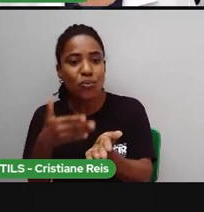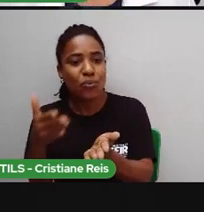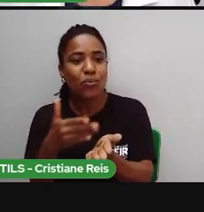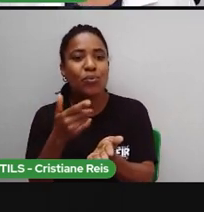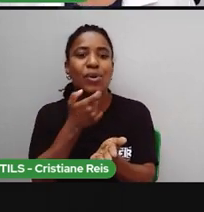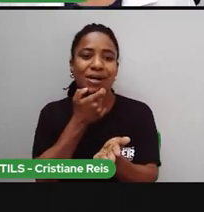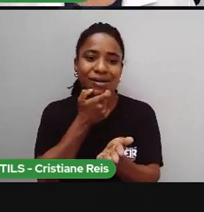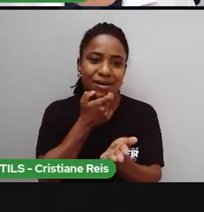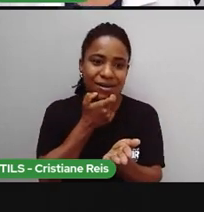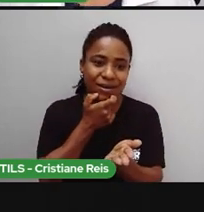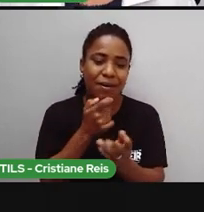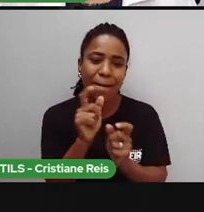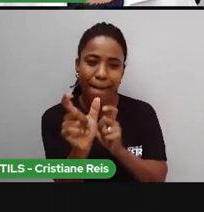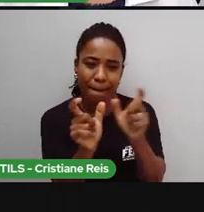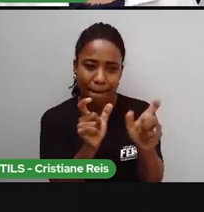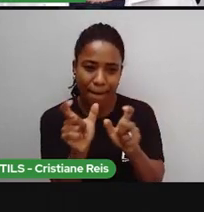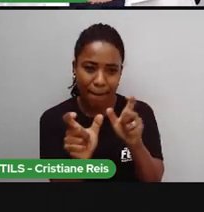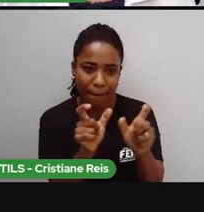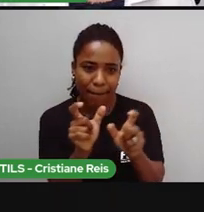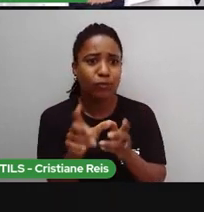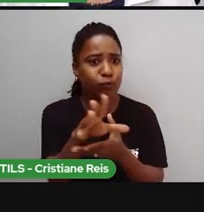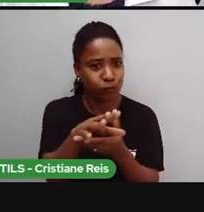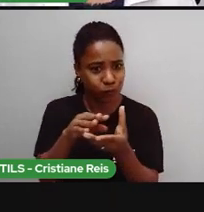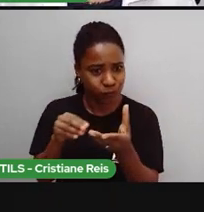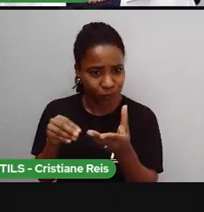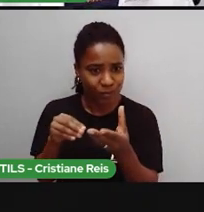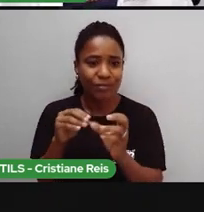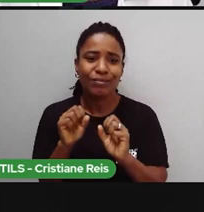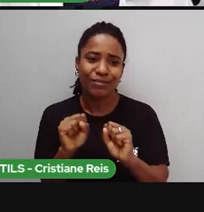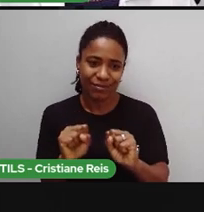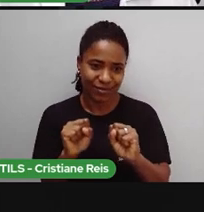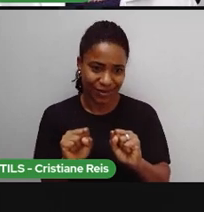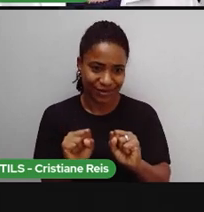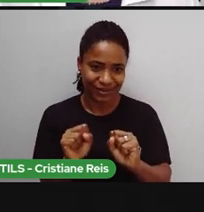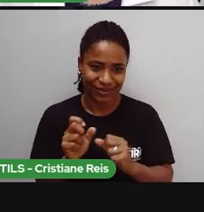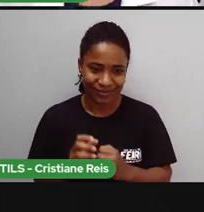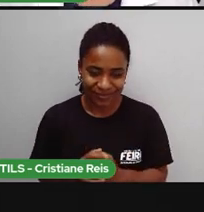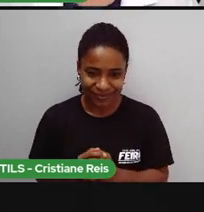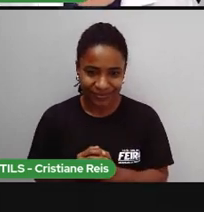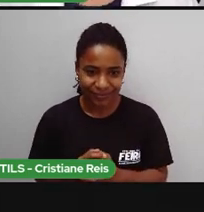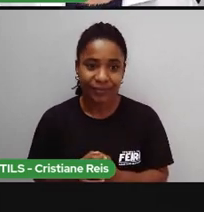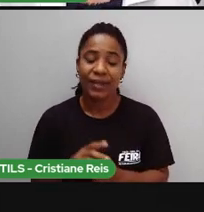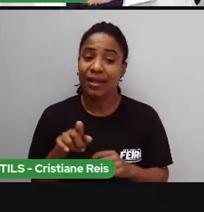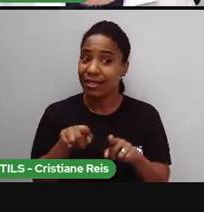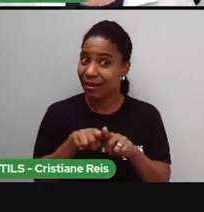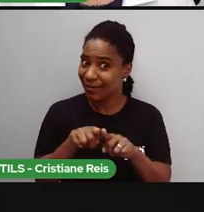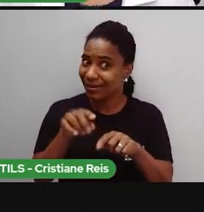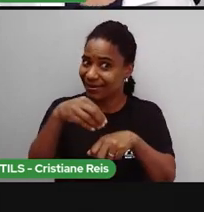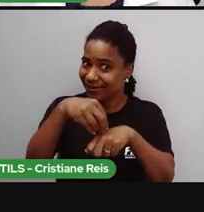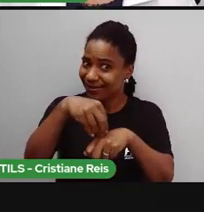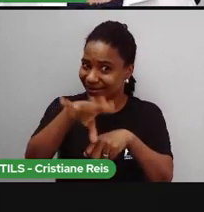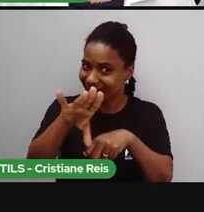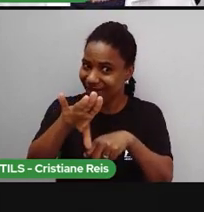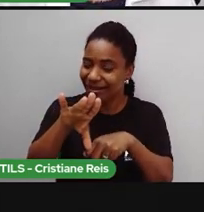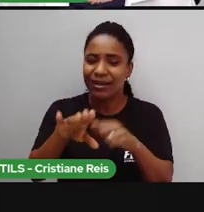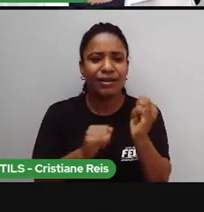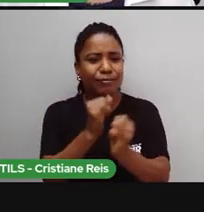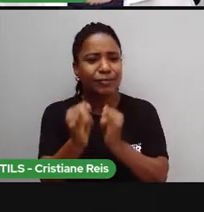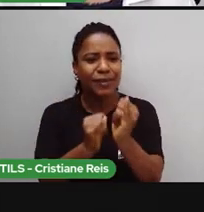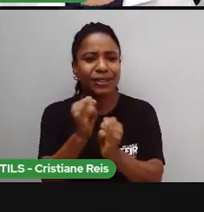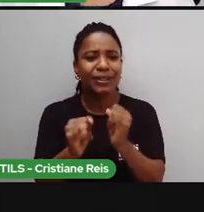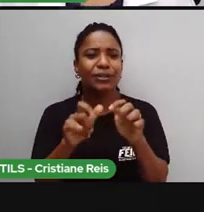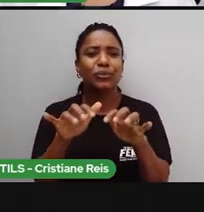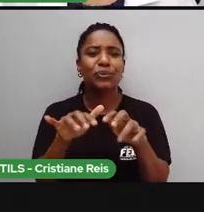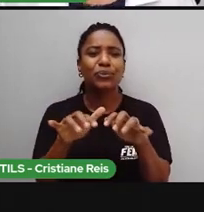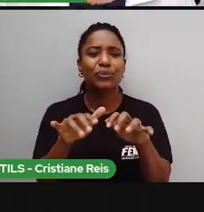vocabulário. vai aí uma dica. Se você tiver acesso à internet, use os recursos da internet